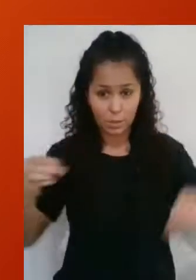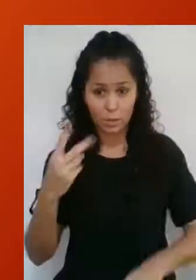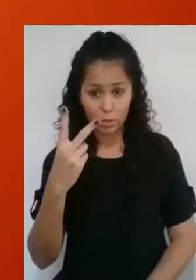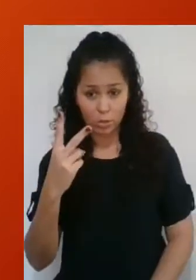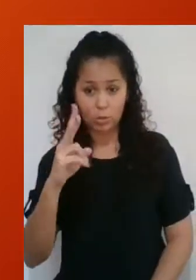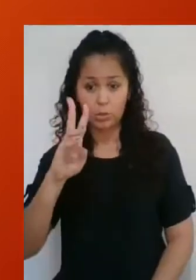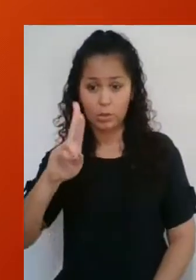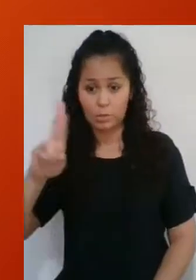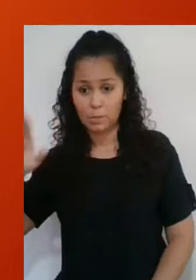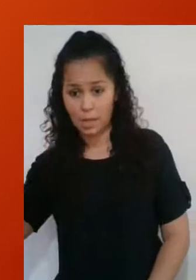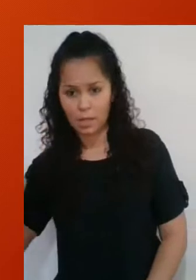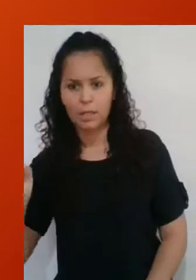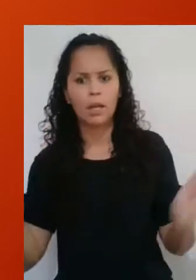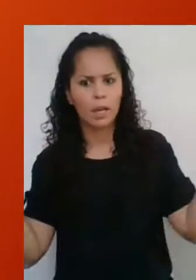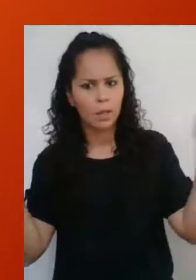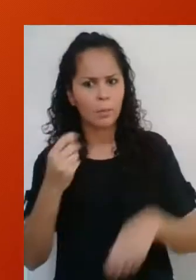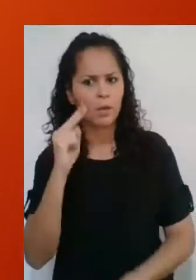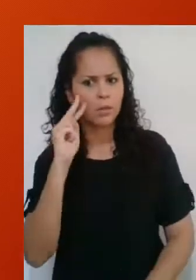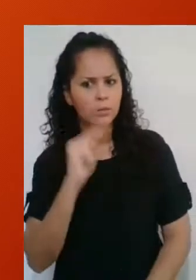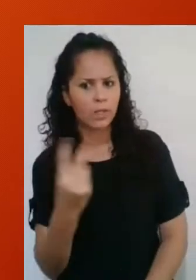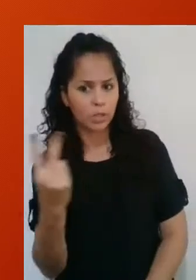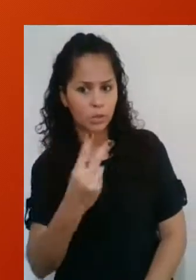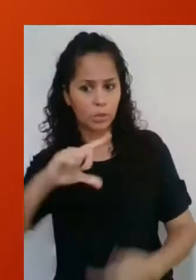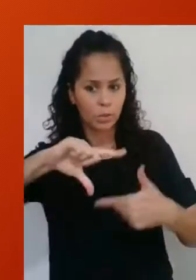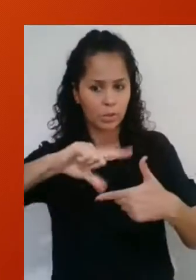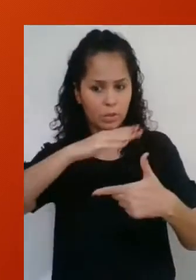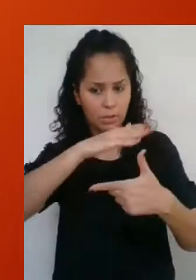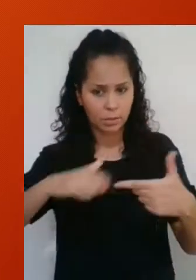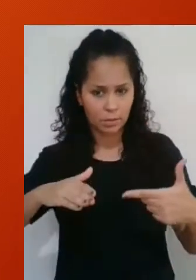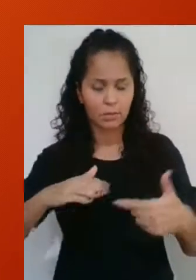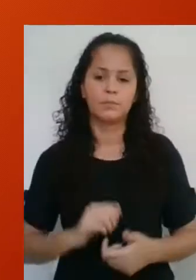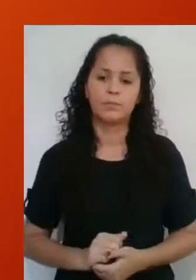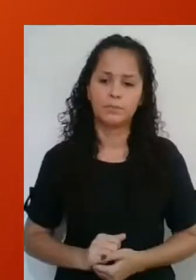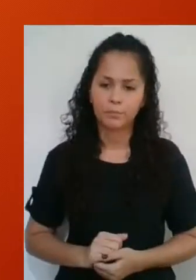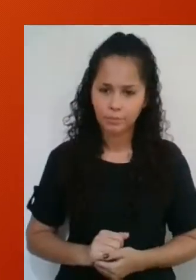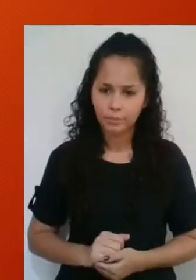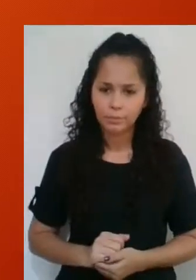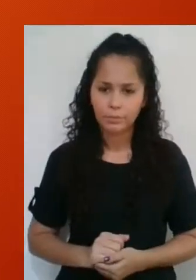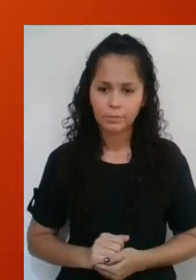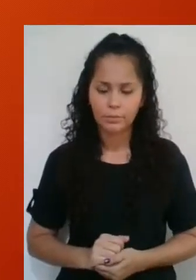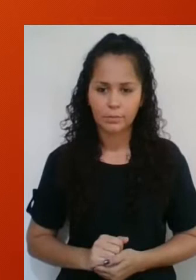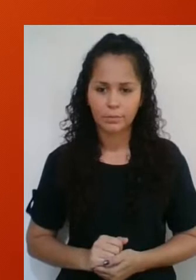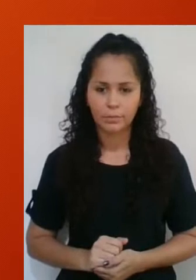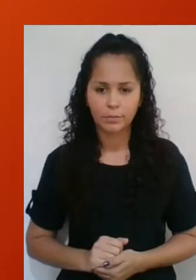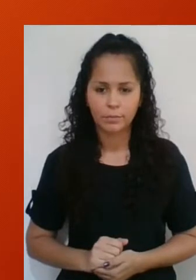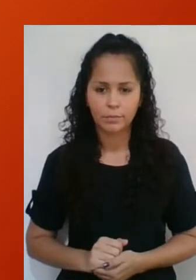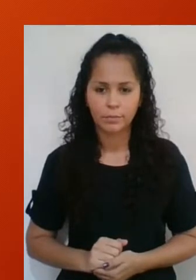formado por duas barras. Aqui também é possível enxergar dois triângulos retângulos.